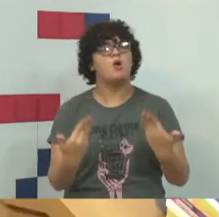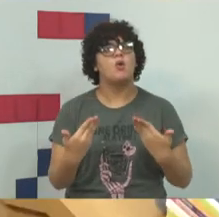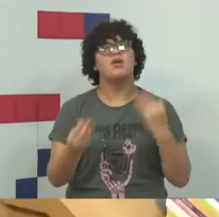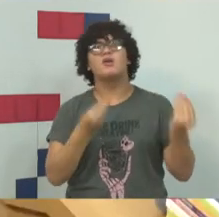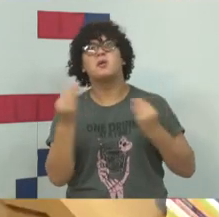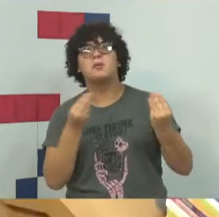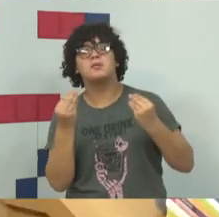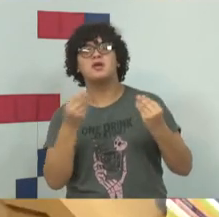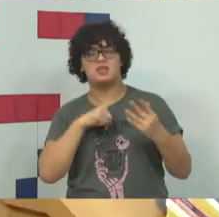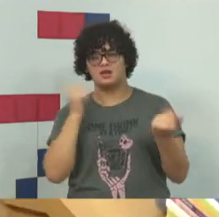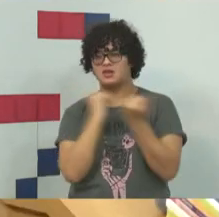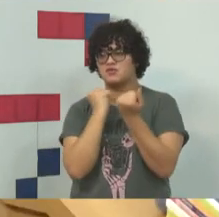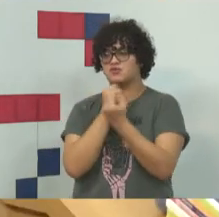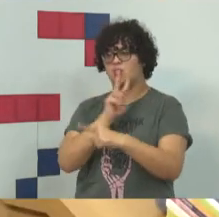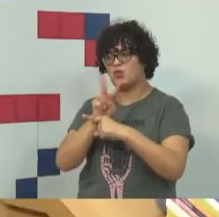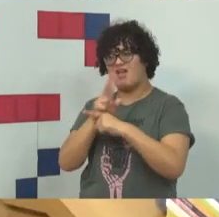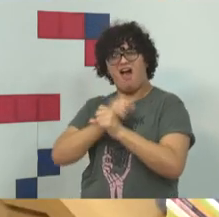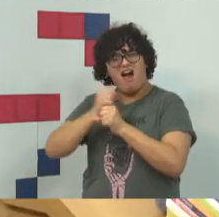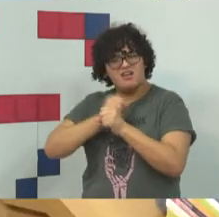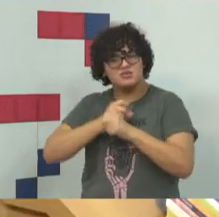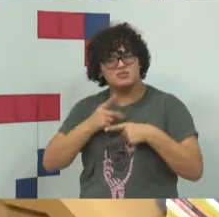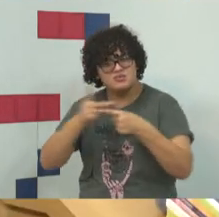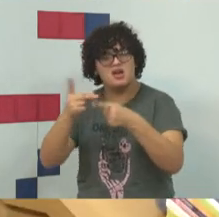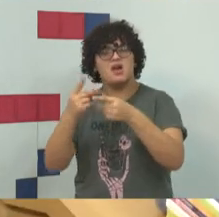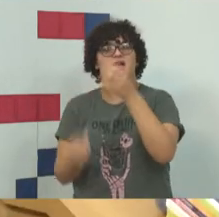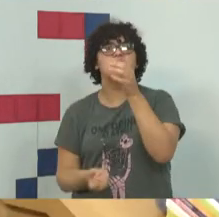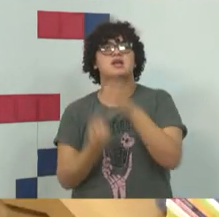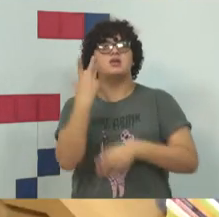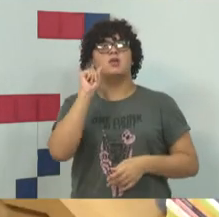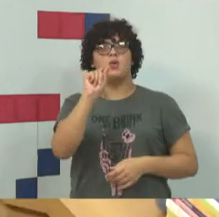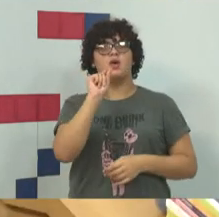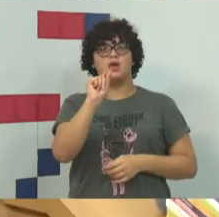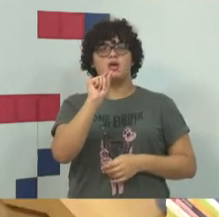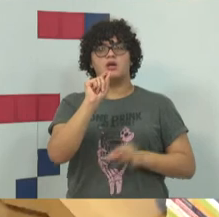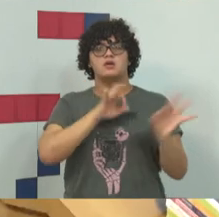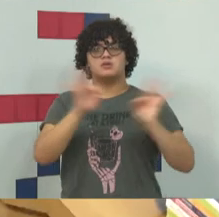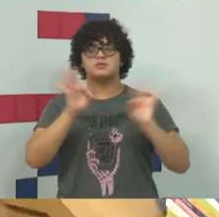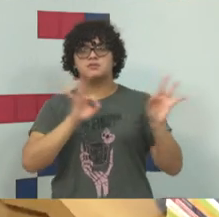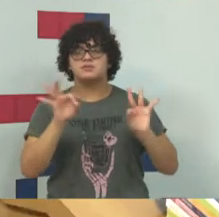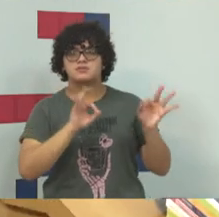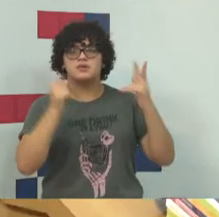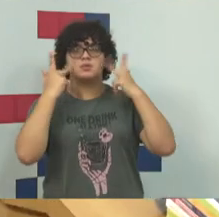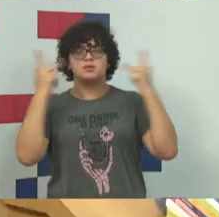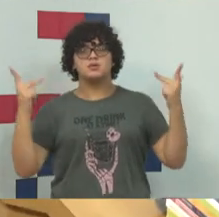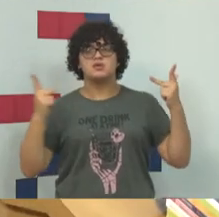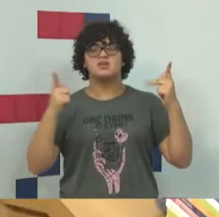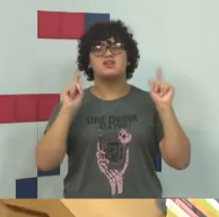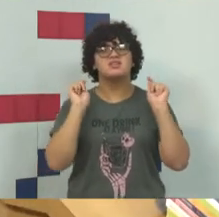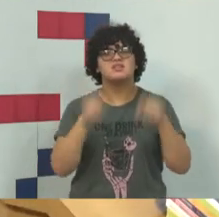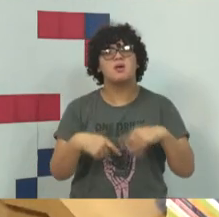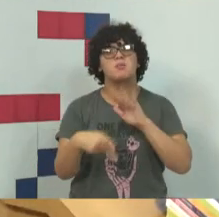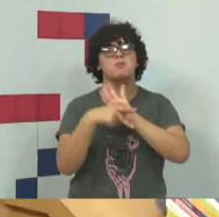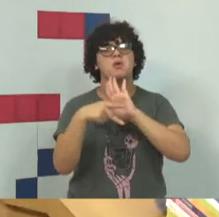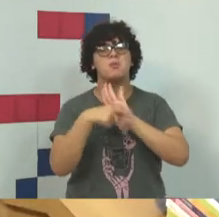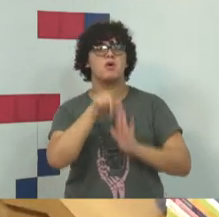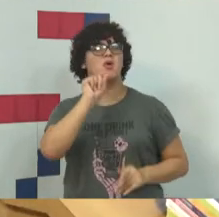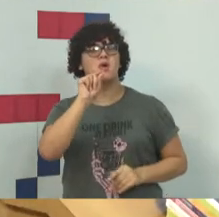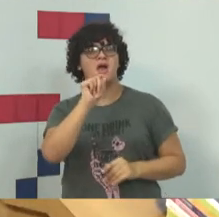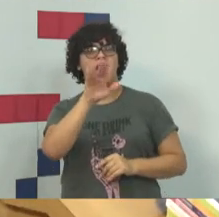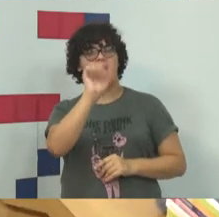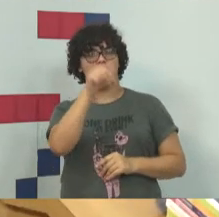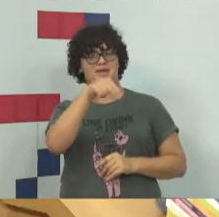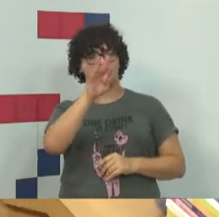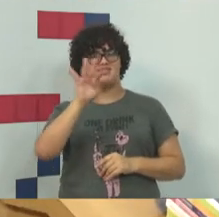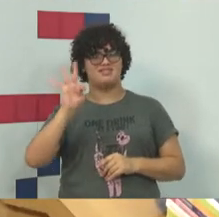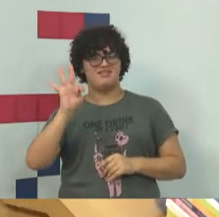tenho defendido já há alguns anos a criação de um estamento, de uma normativa, e pode ser da própria ABNT,